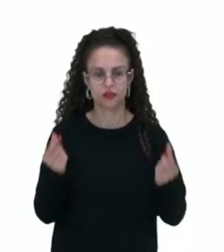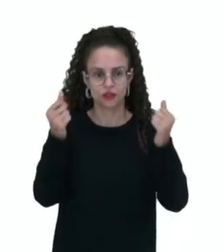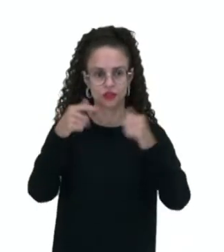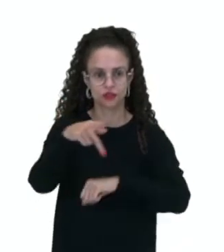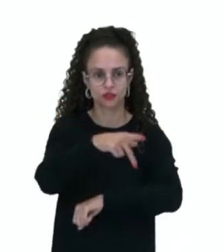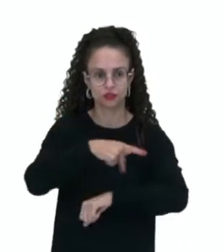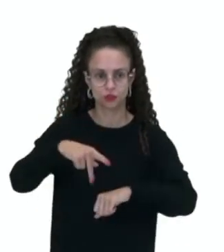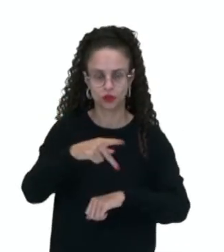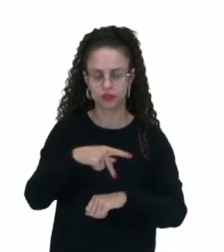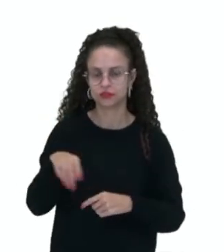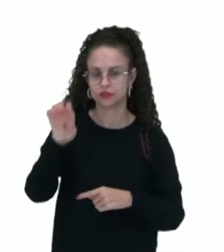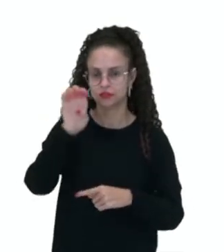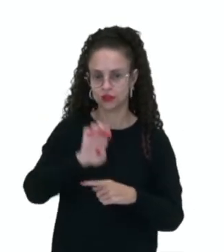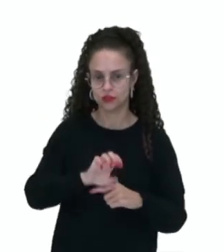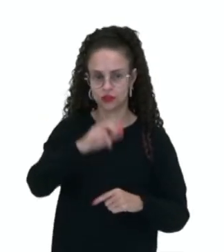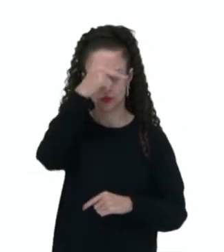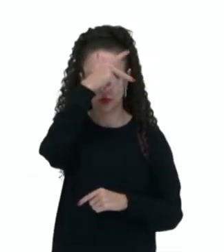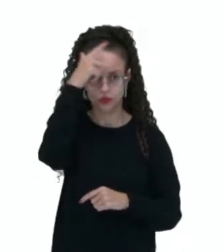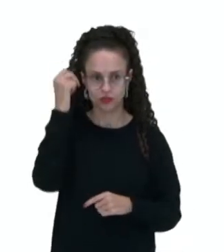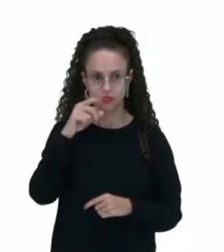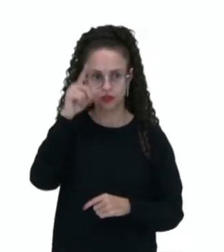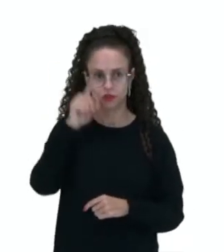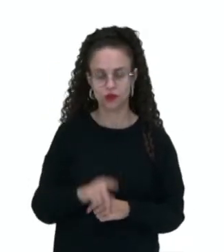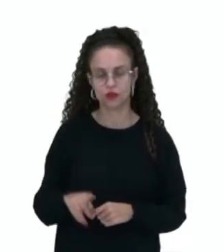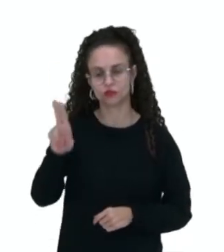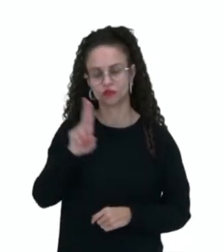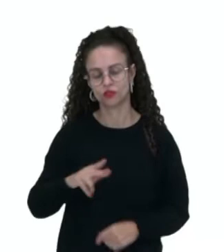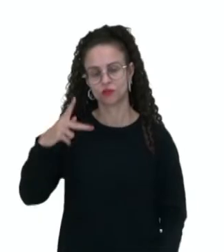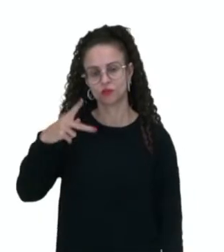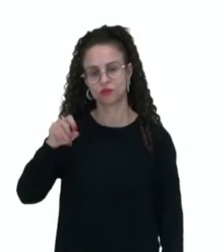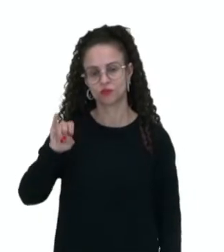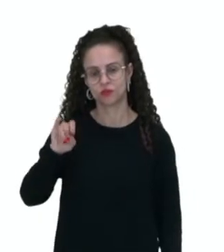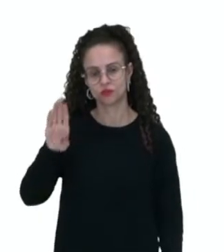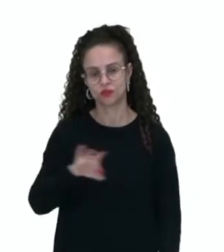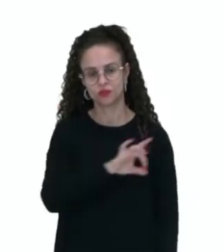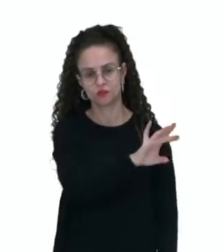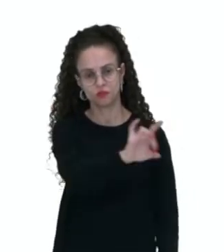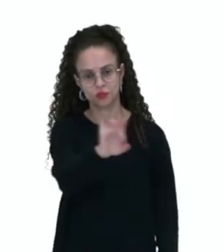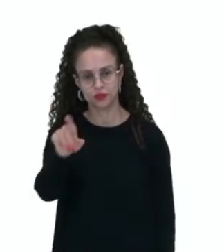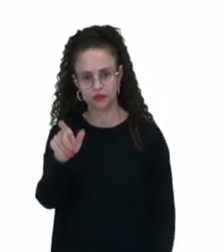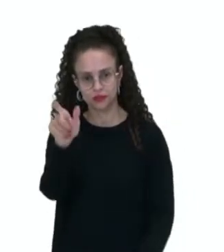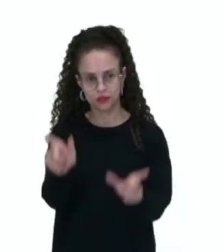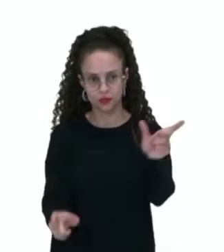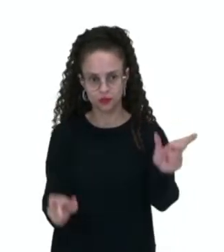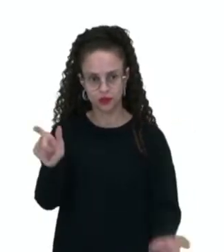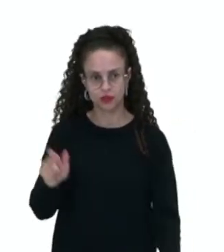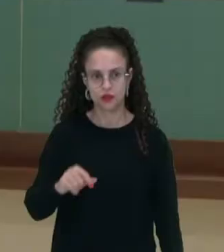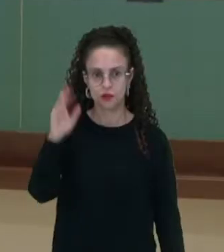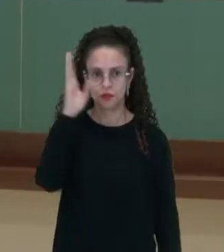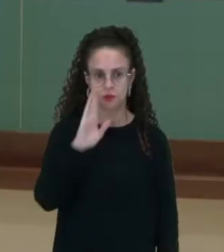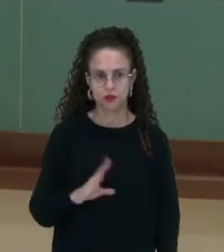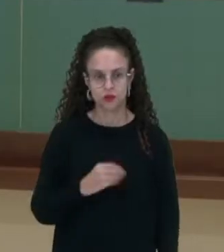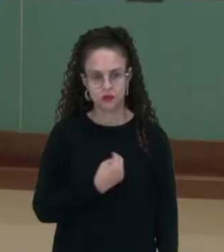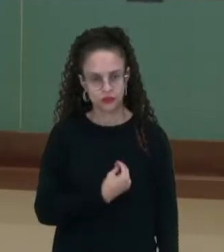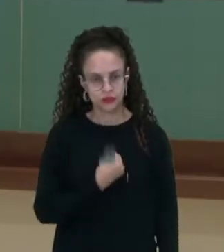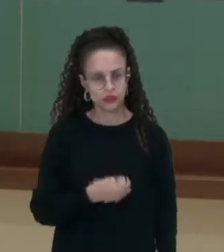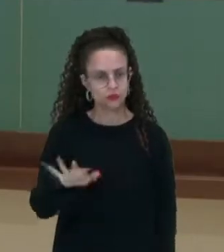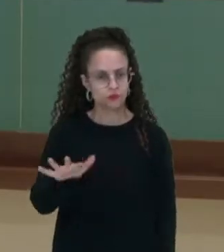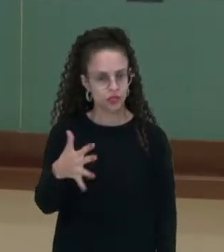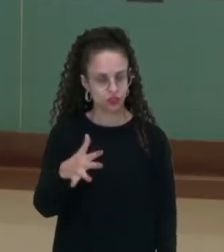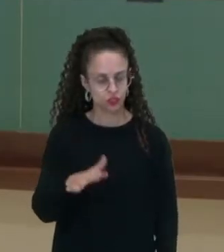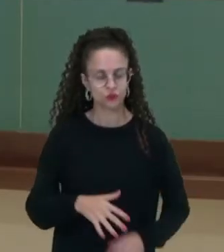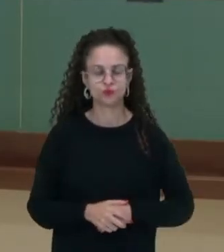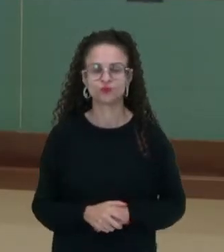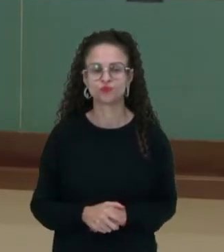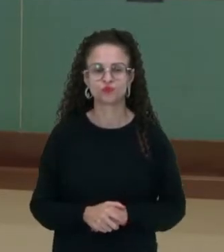estado ou município, é analisar então o PIB per capita de seus habitantes. O Brasil então está mediano nessa situação,